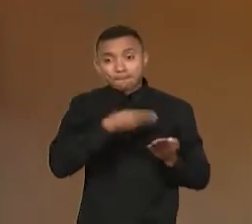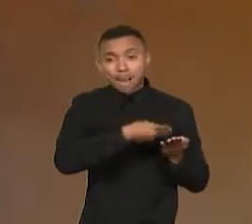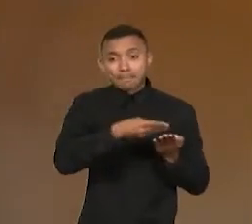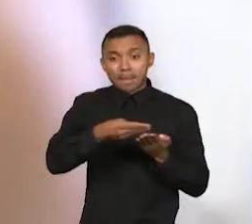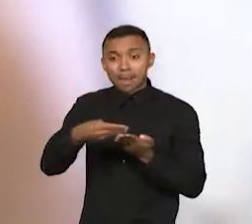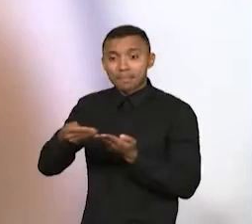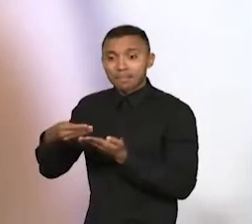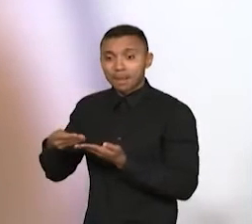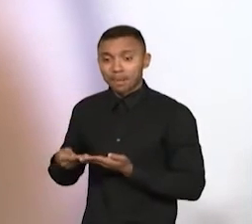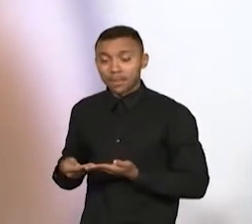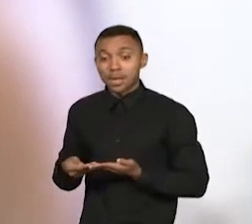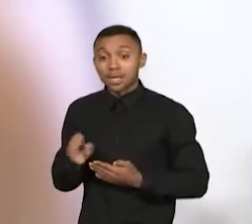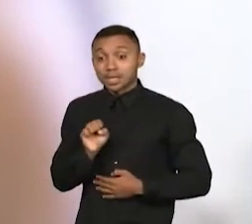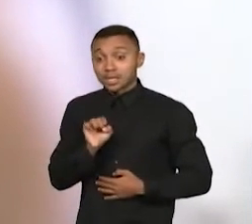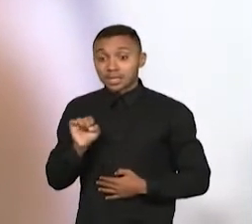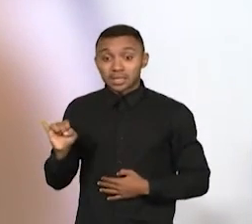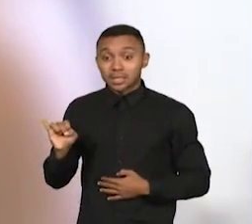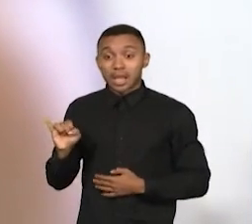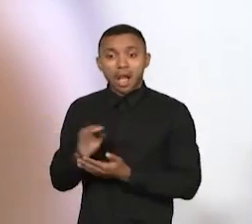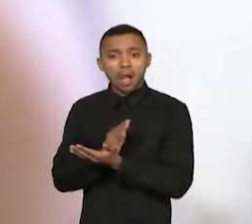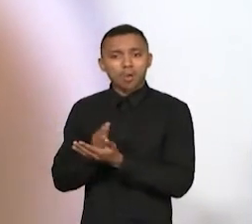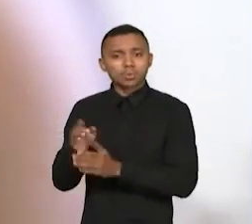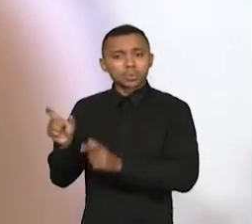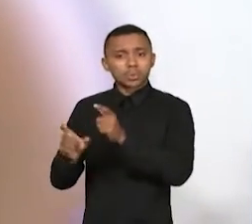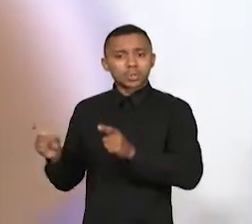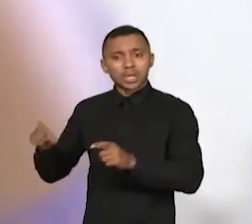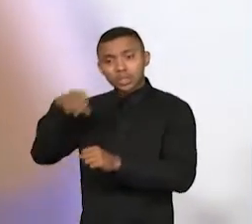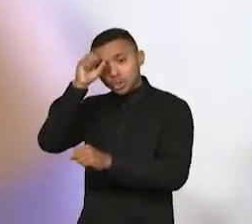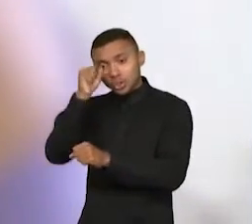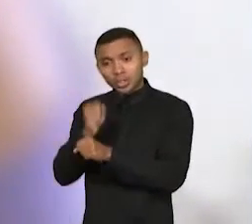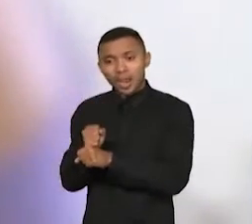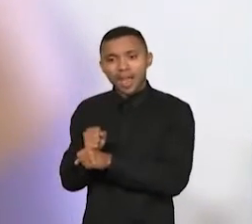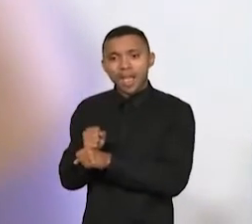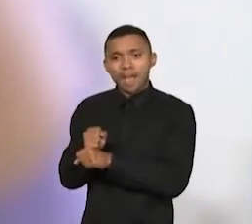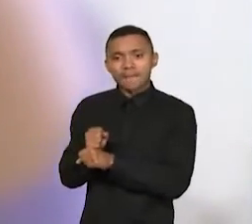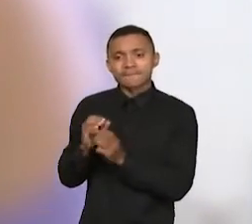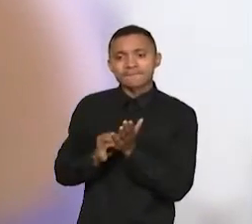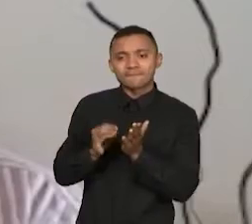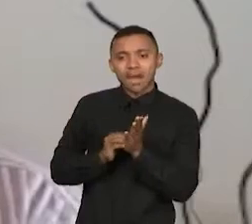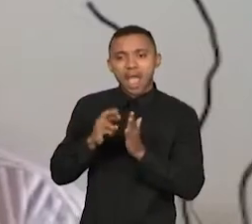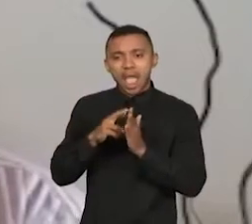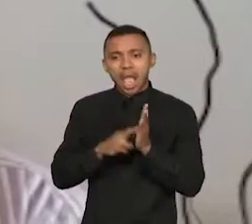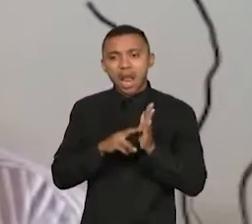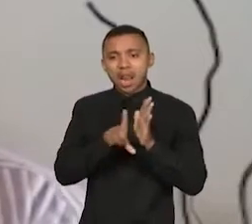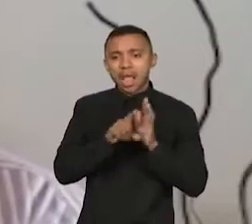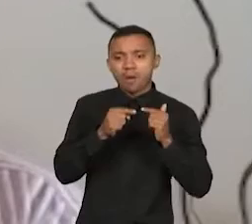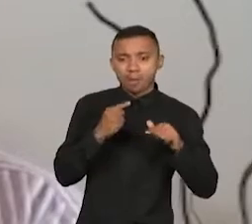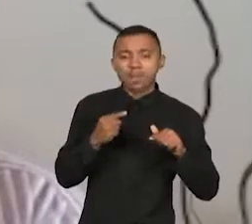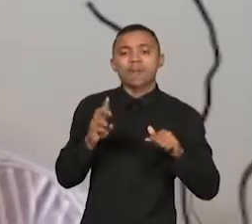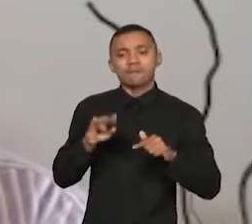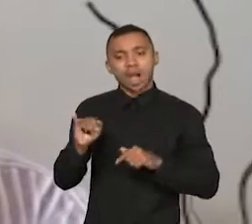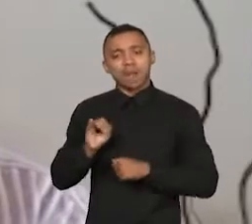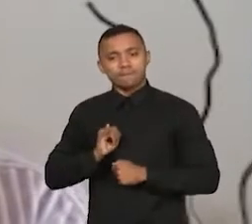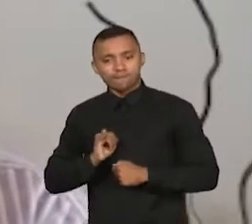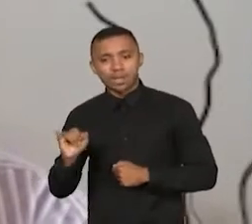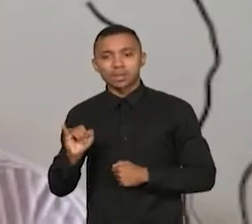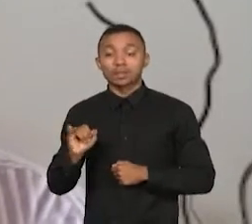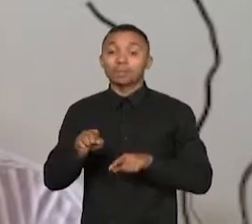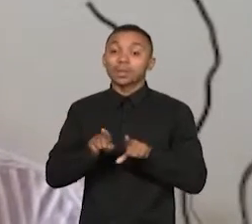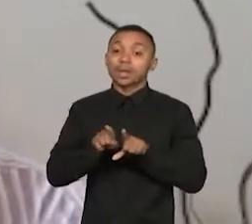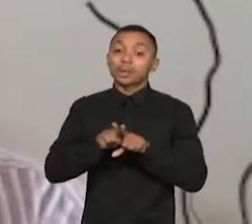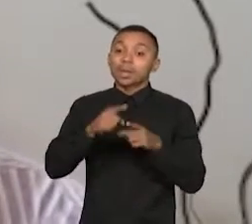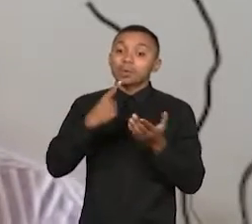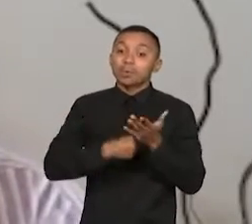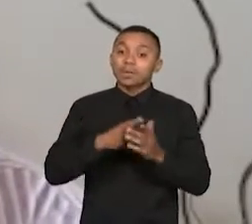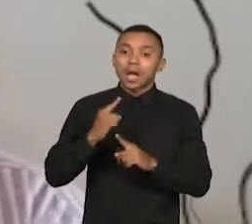empregadores, caso sejam identificados trabalhadores em desacordo com a lei. Também serão promovidos eventos e